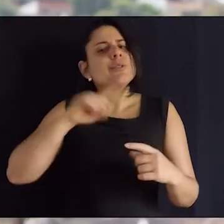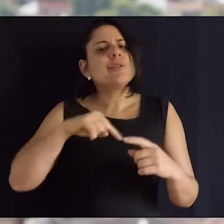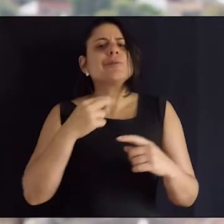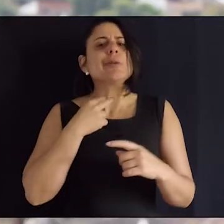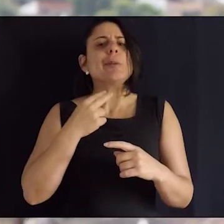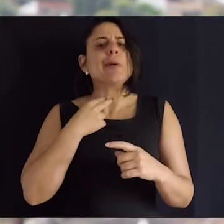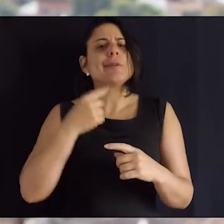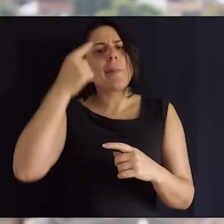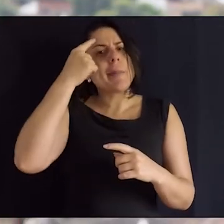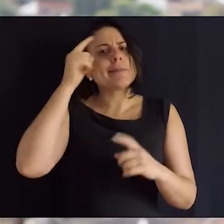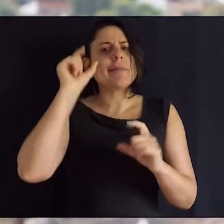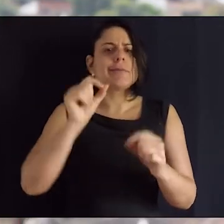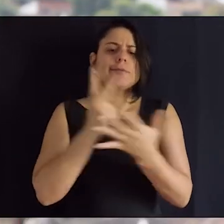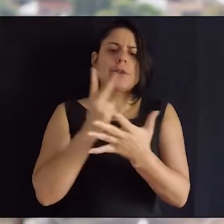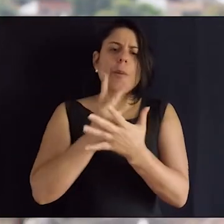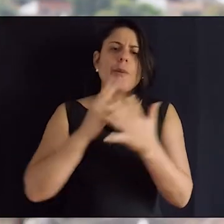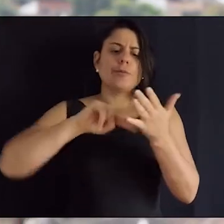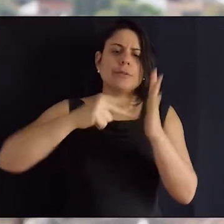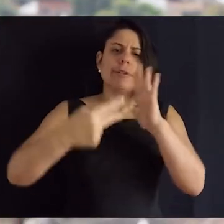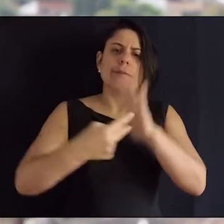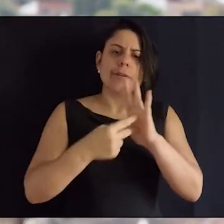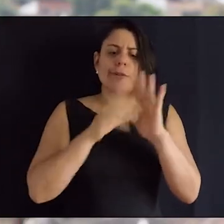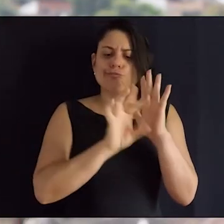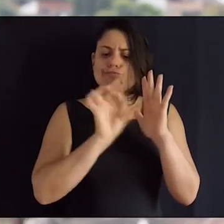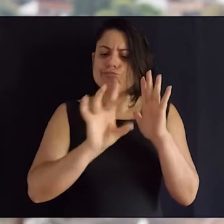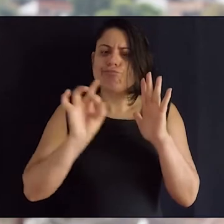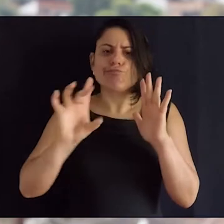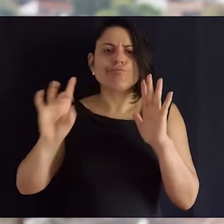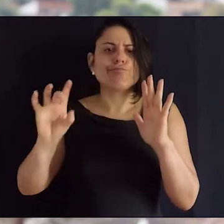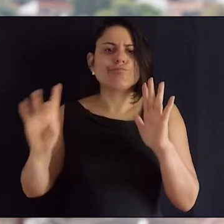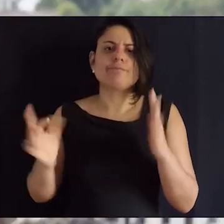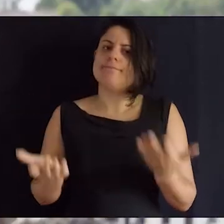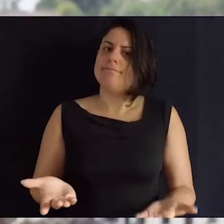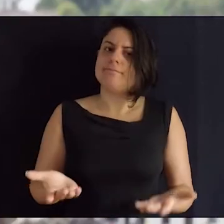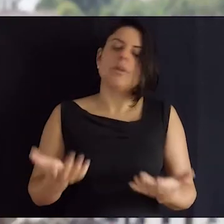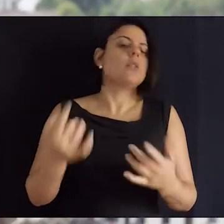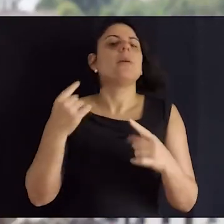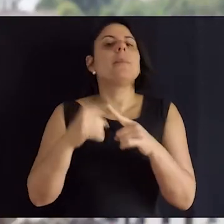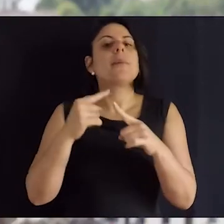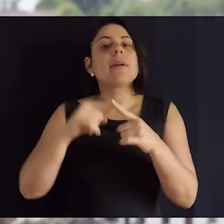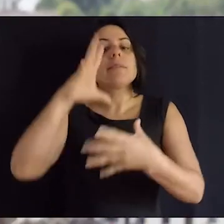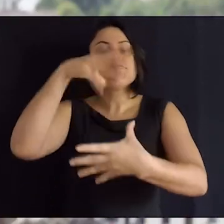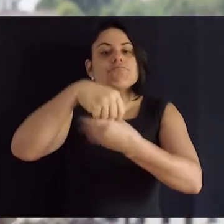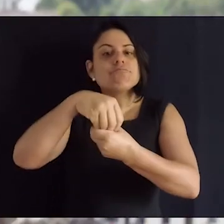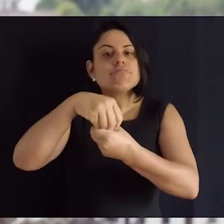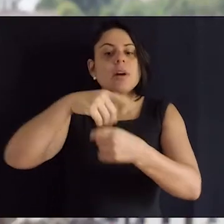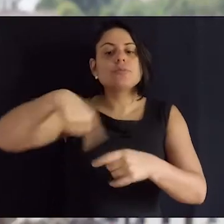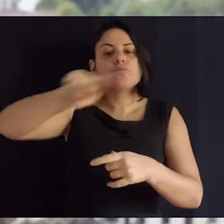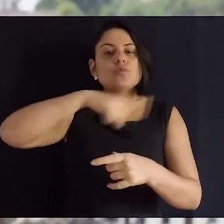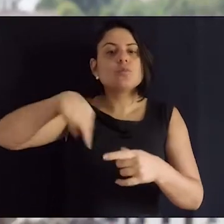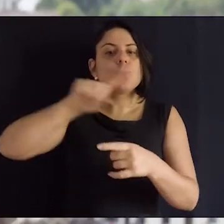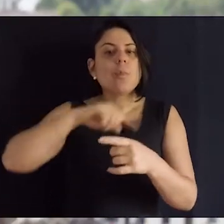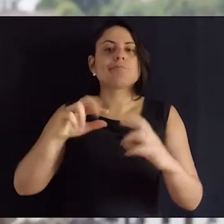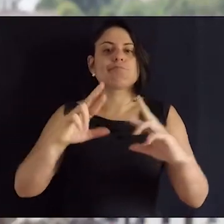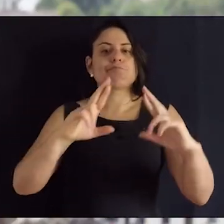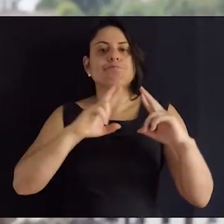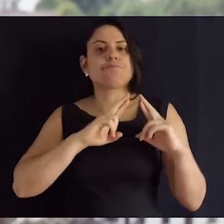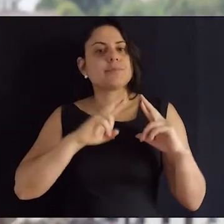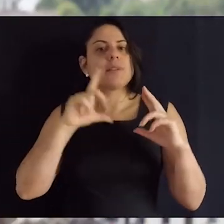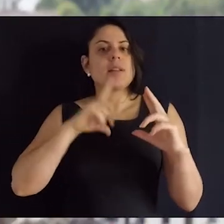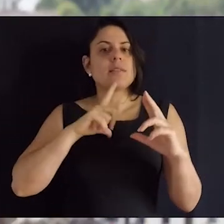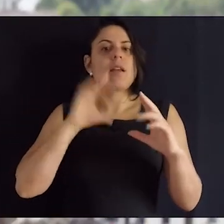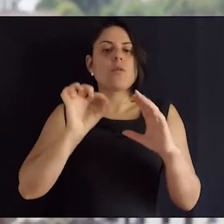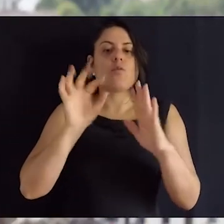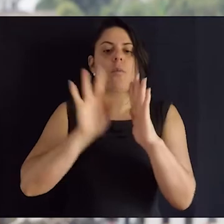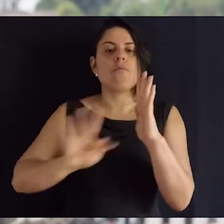vamos nos ater aqui aos significados literais de cada questão, já que estas, dentro das aplicações do nosso